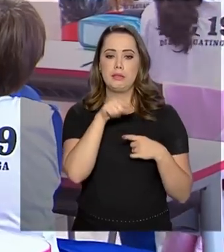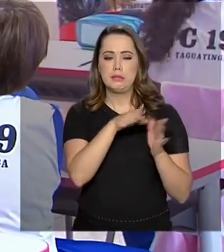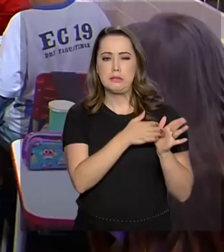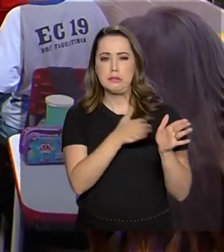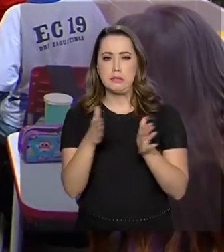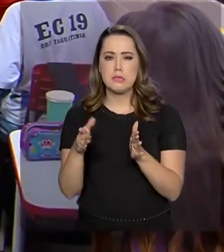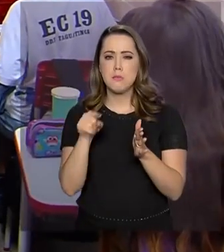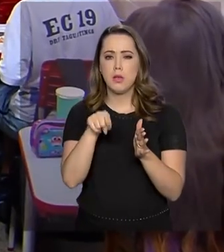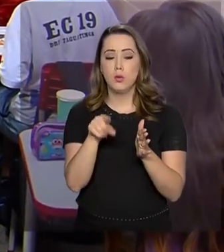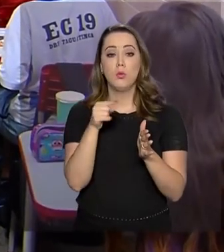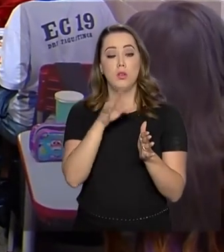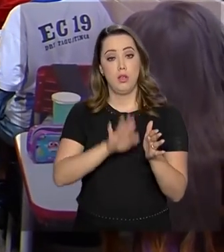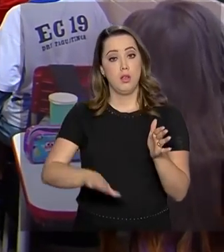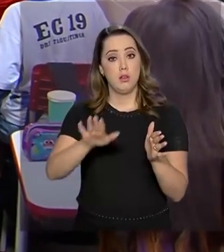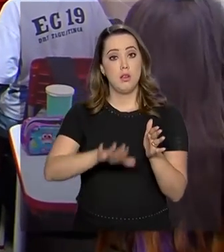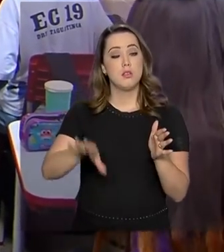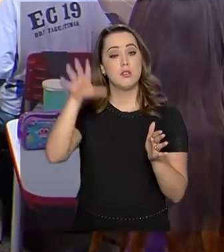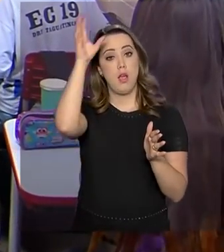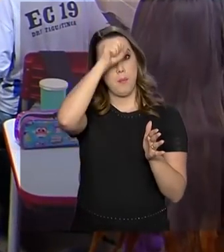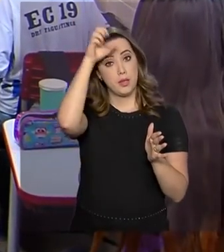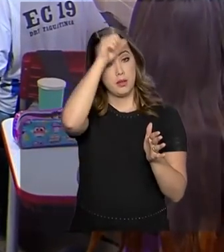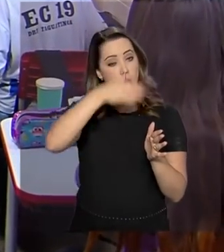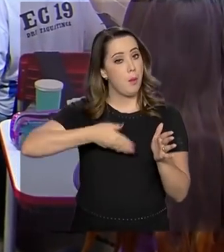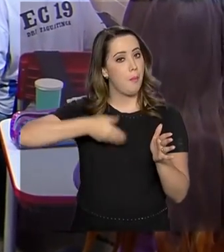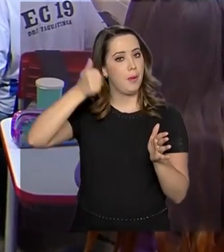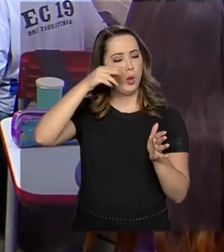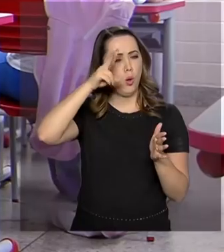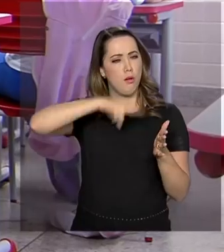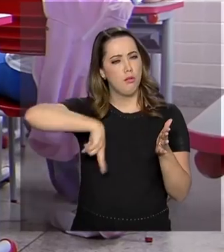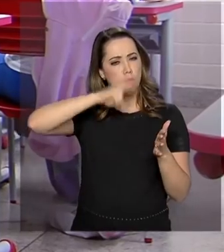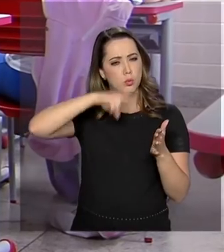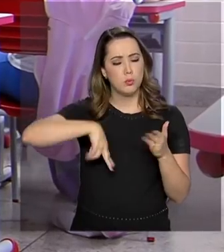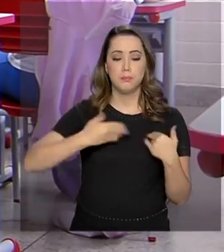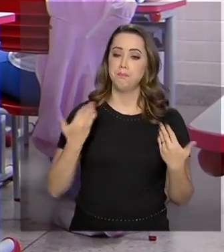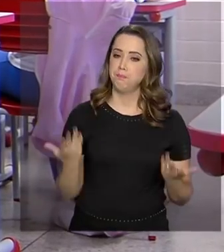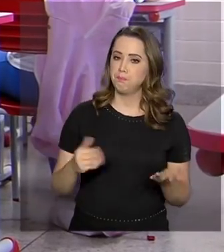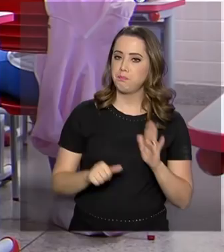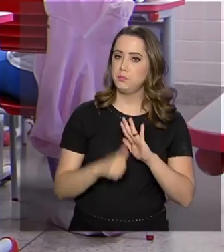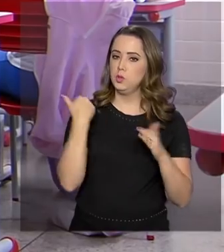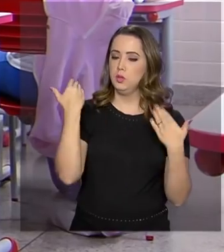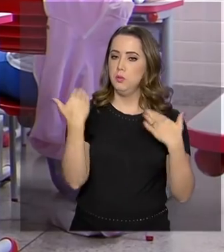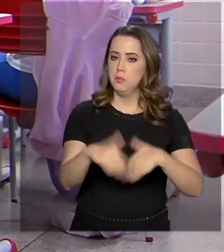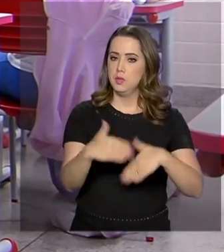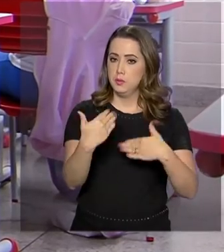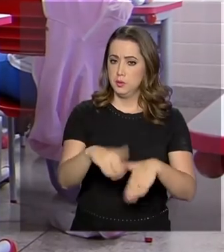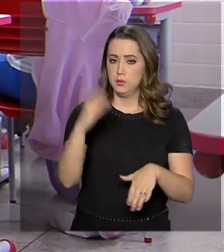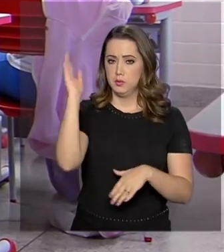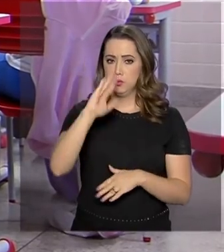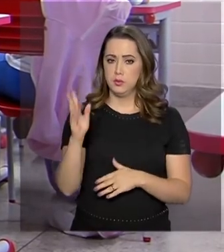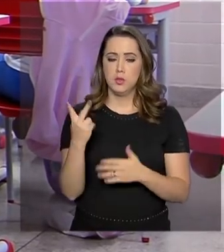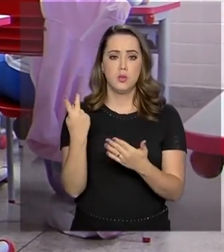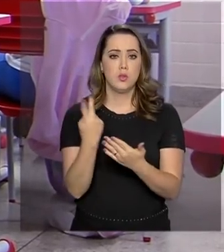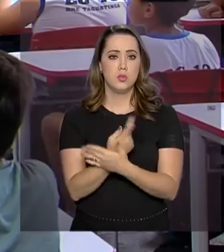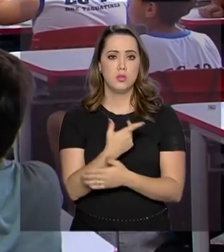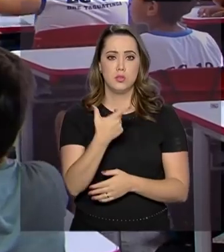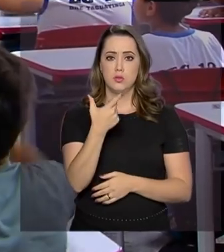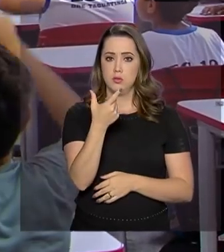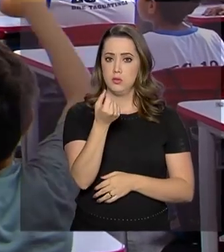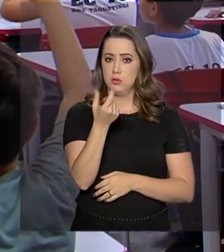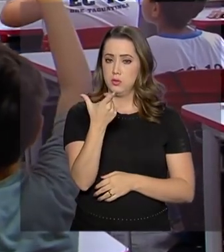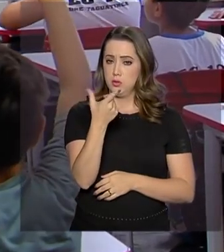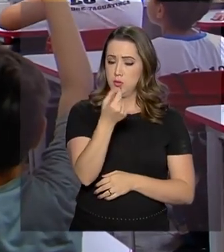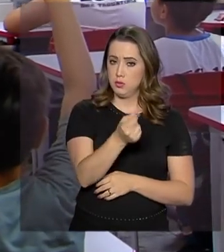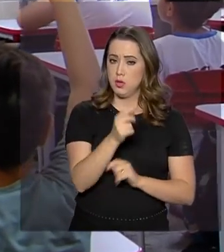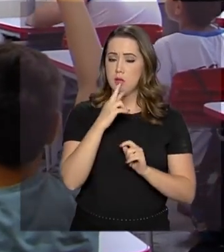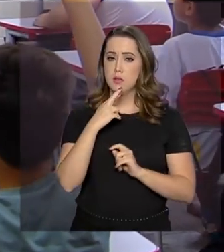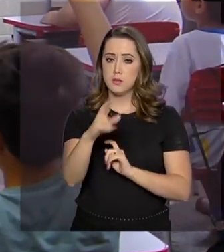fase que a criança está aprimorando a capacidade de leitura. A primeira aplicação do exame no Brasil será em 2020. Os resultados